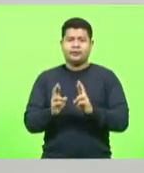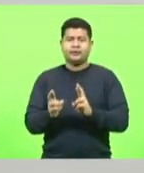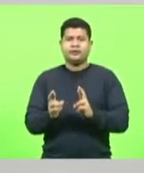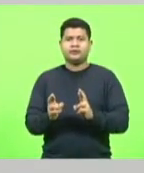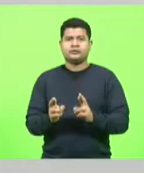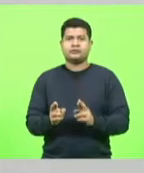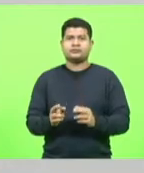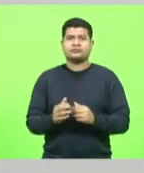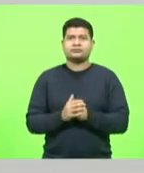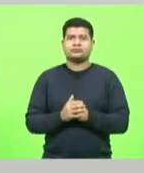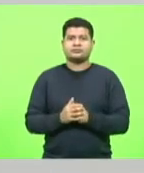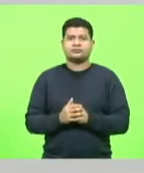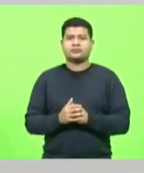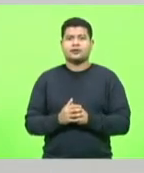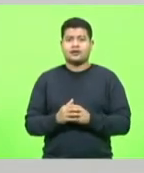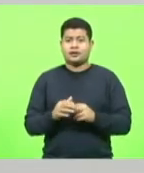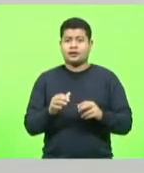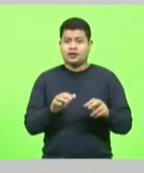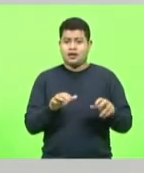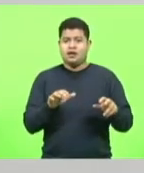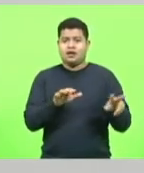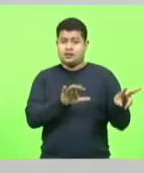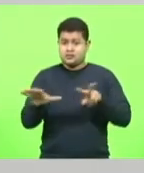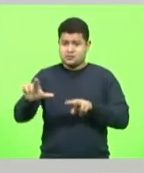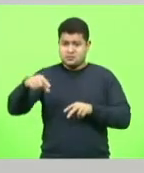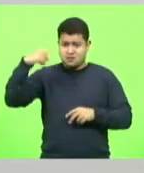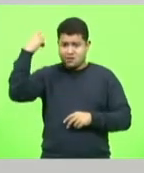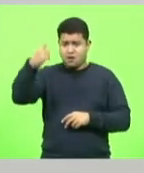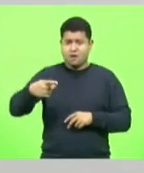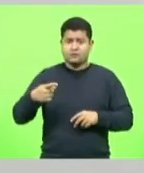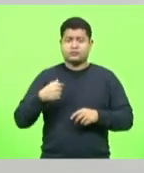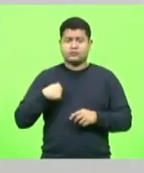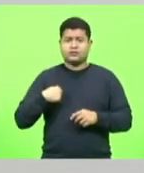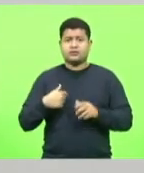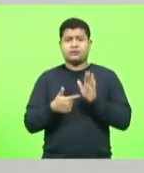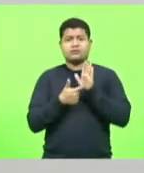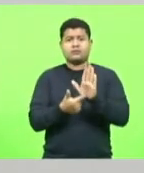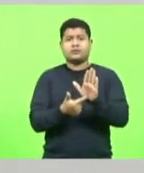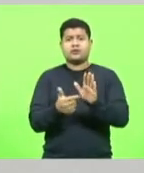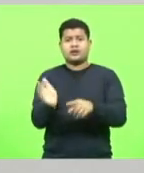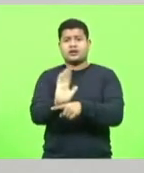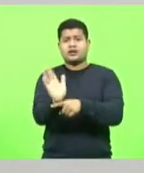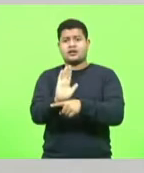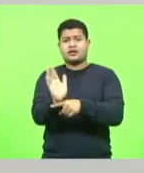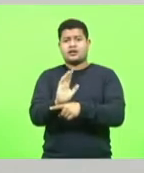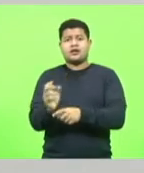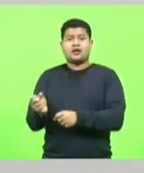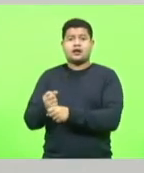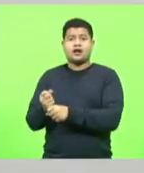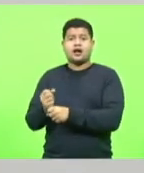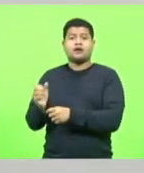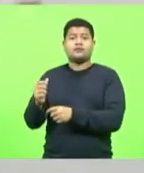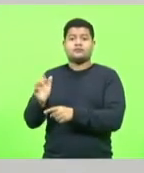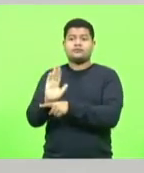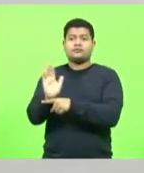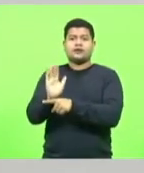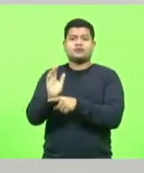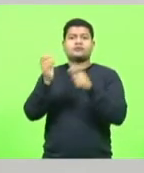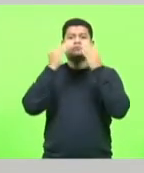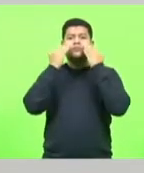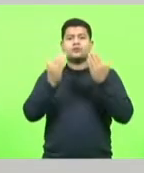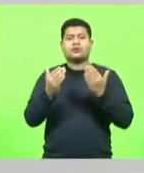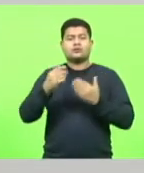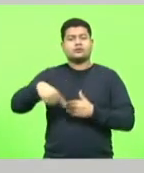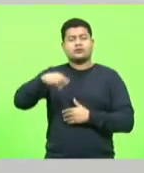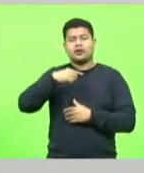trazer aqui para a próxima sessão o deputado Berlano vídeo de dez anos atrás nós reclamando o mesmo problema